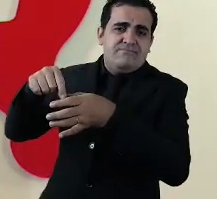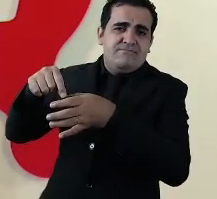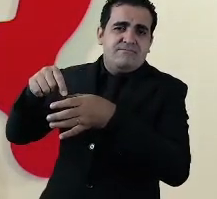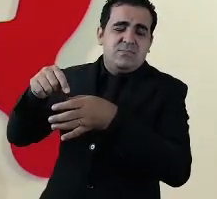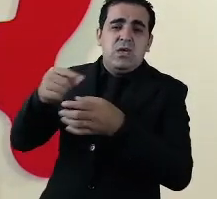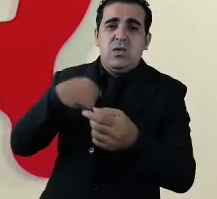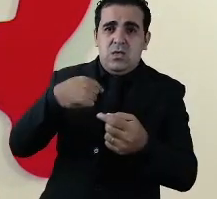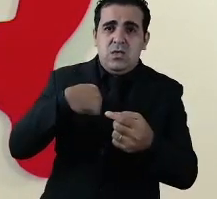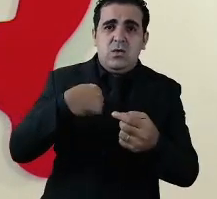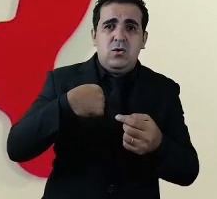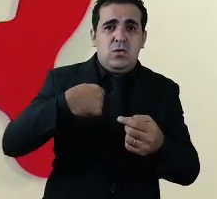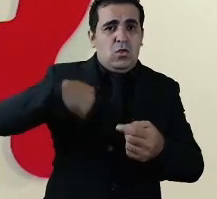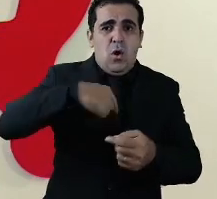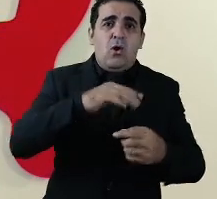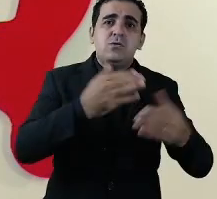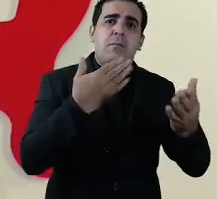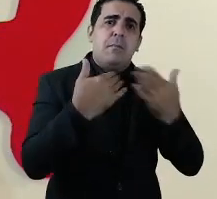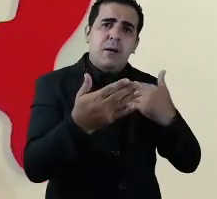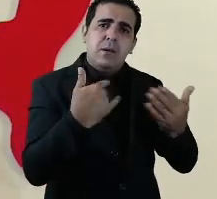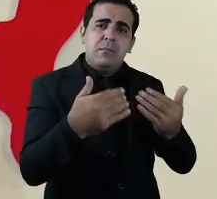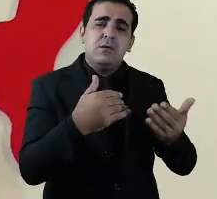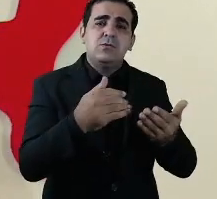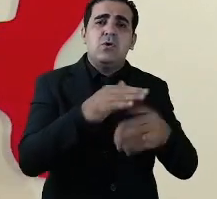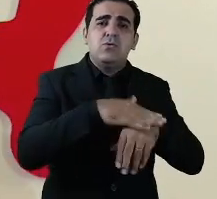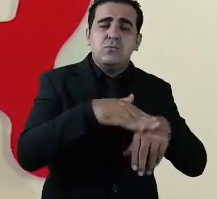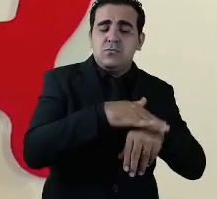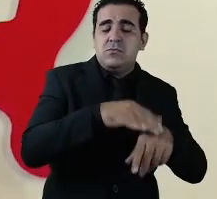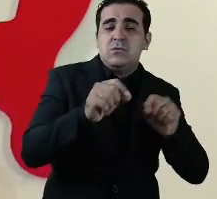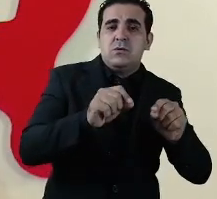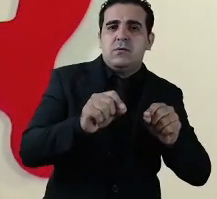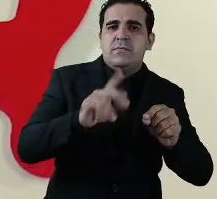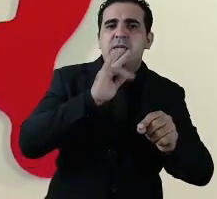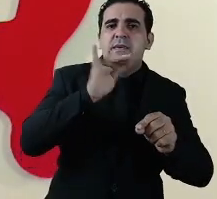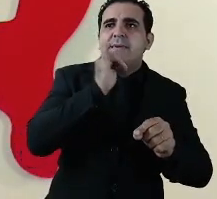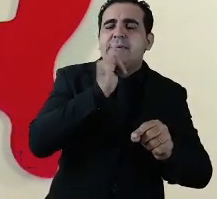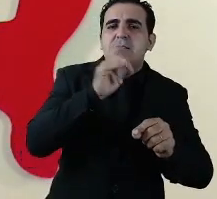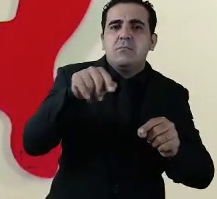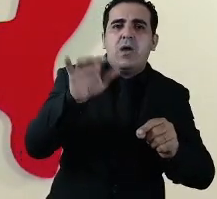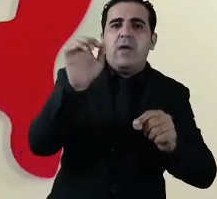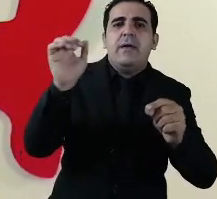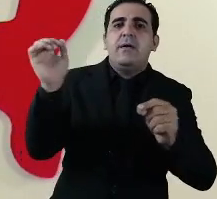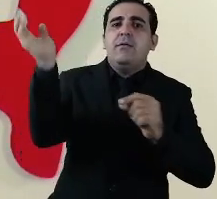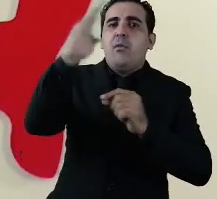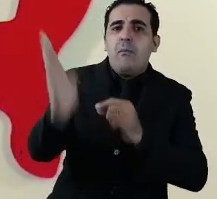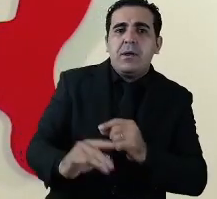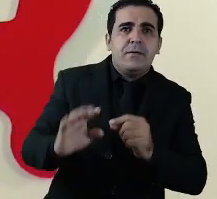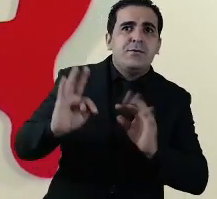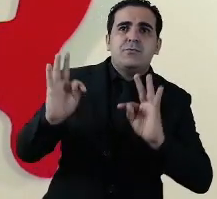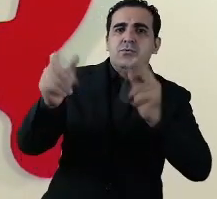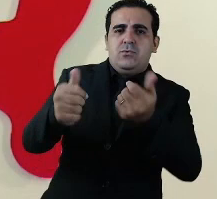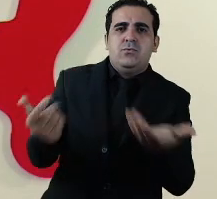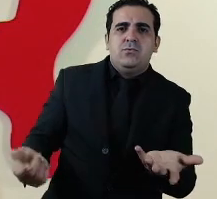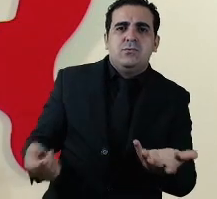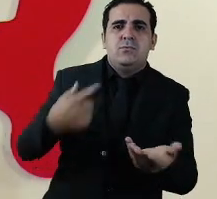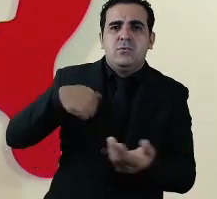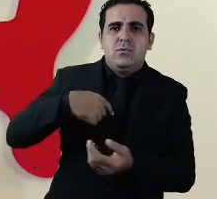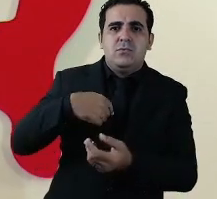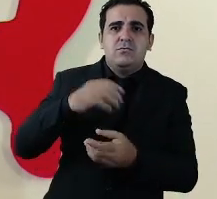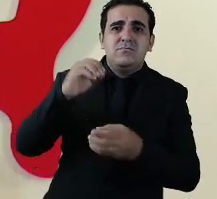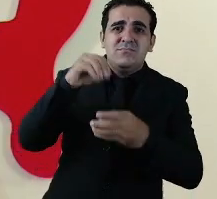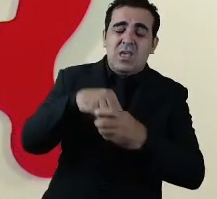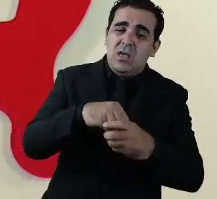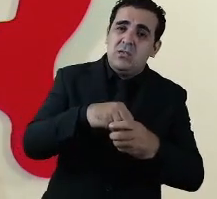começando e eu digo nós não só nós baranhão nós de um modo geral isso é uma tendência nacional pelo estabelecimento